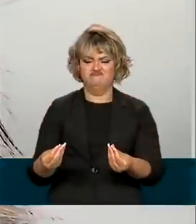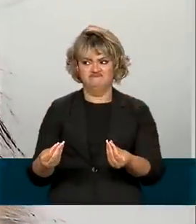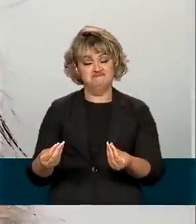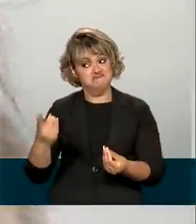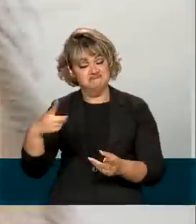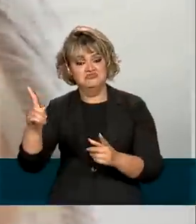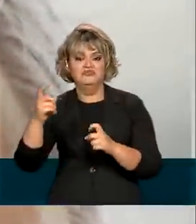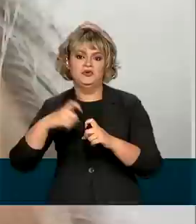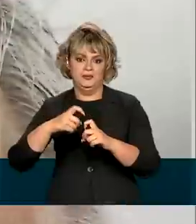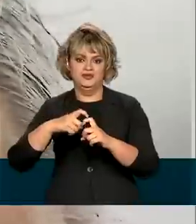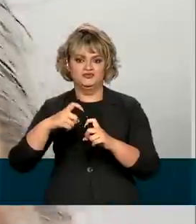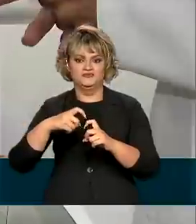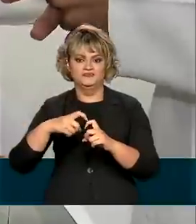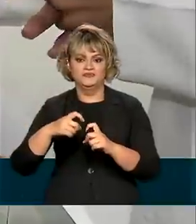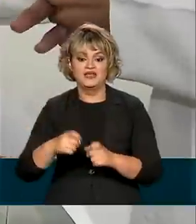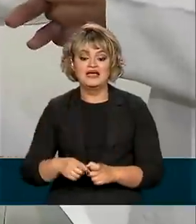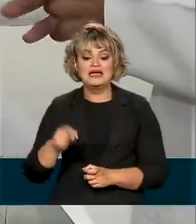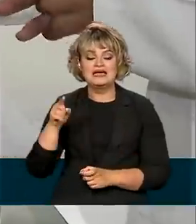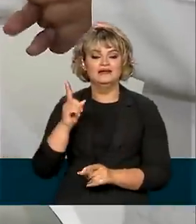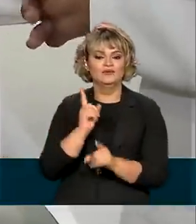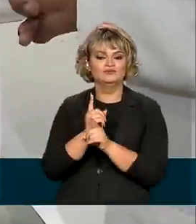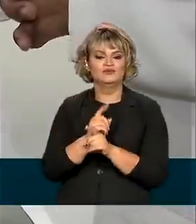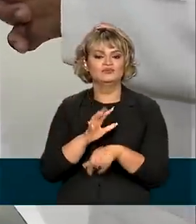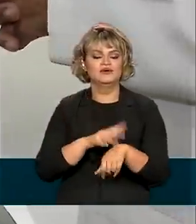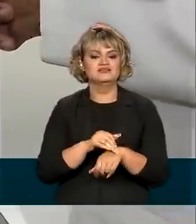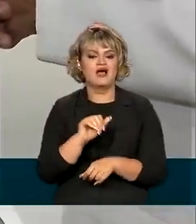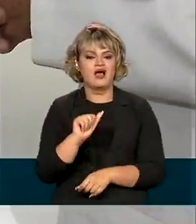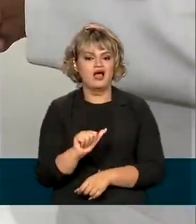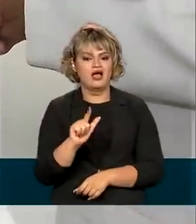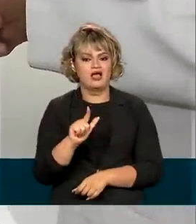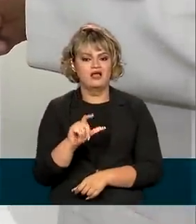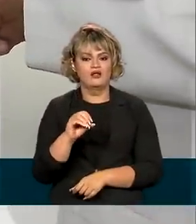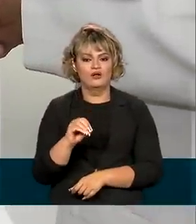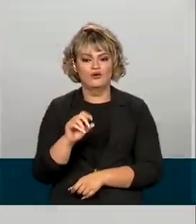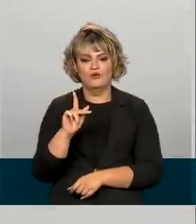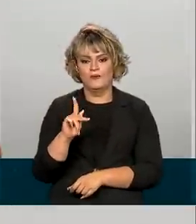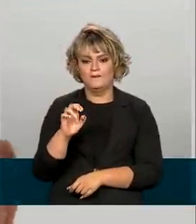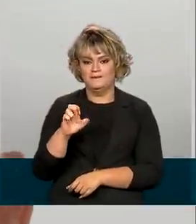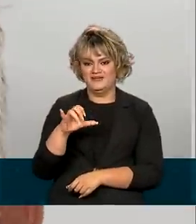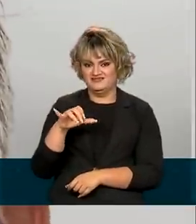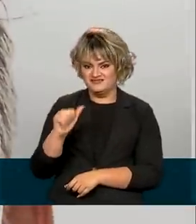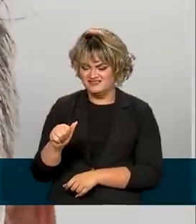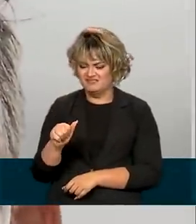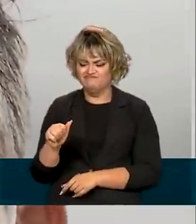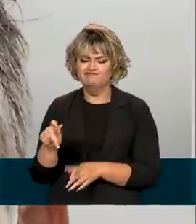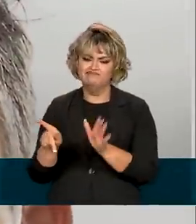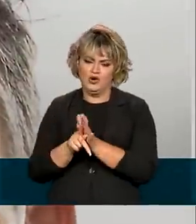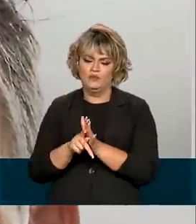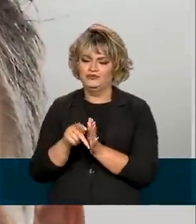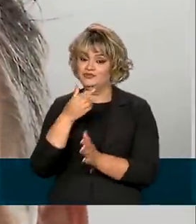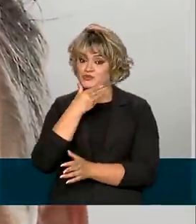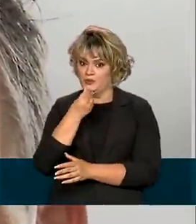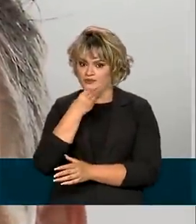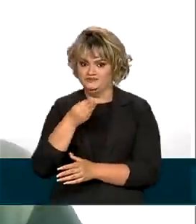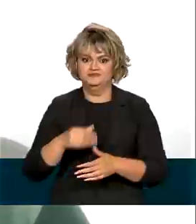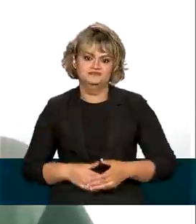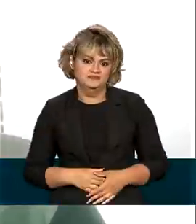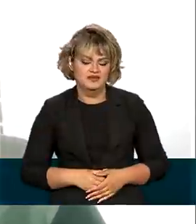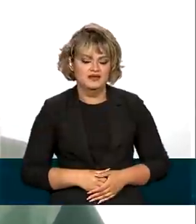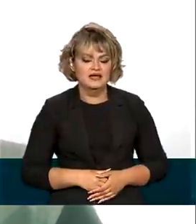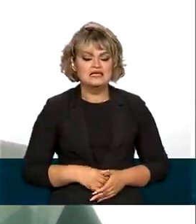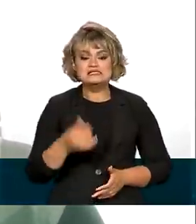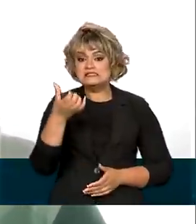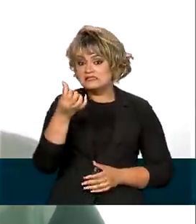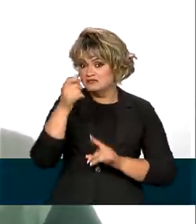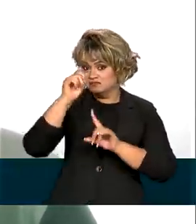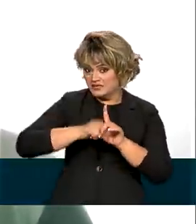decidiu procurar um médico. Ele tem alopécia androgenética, a mais comum entre os homens. Há